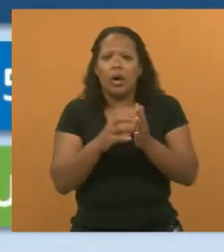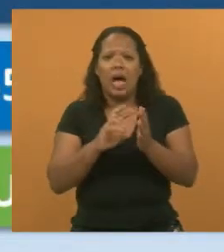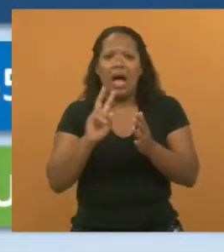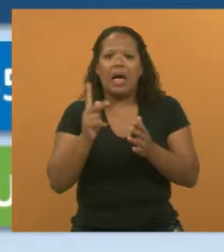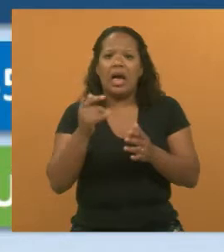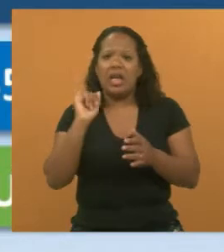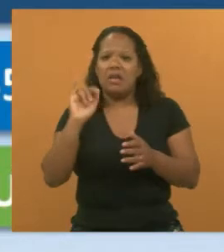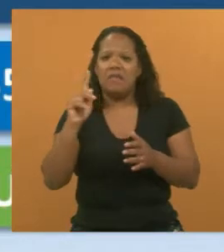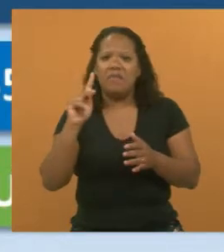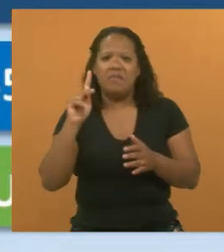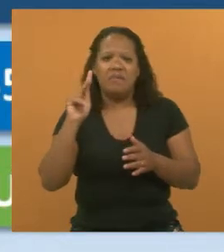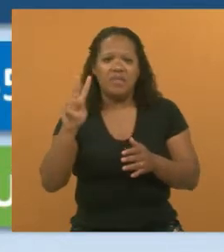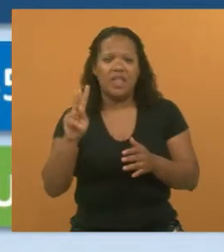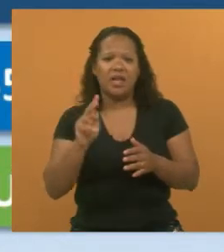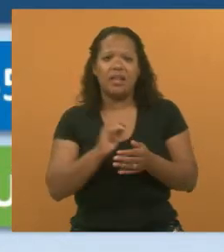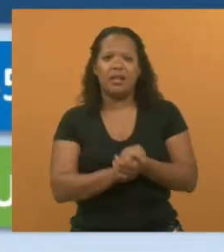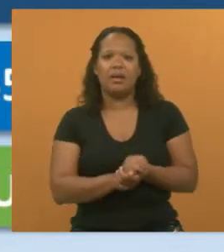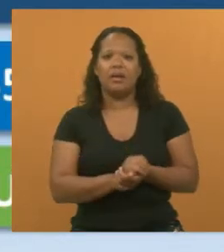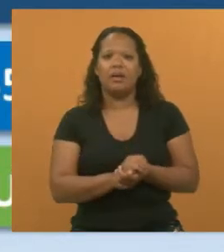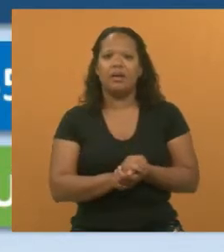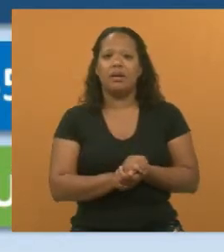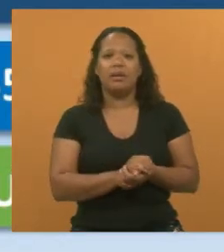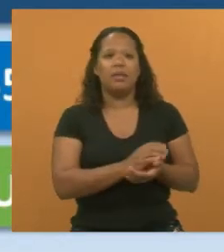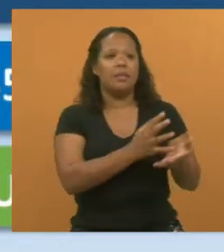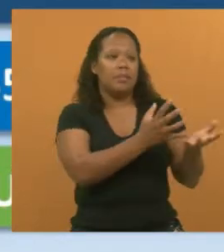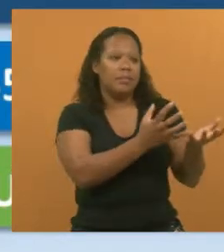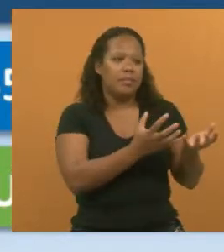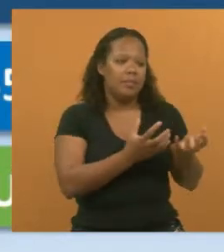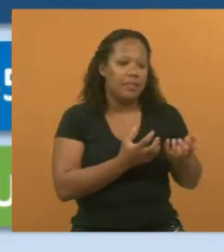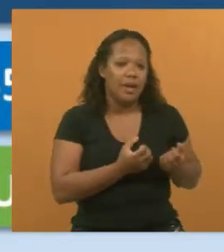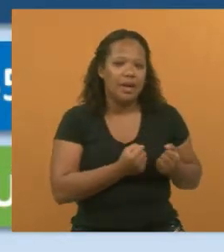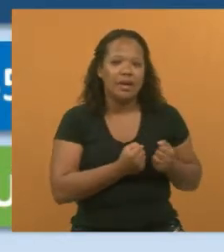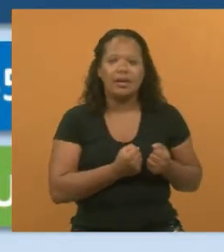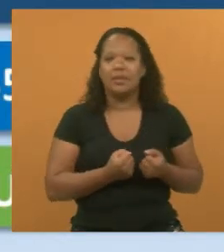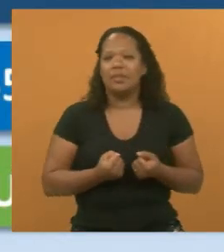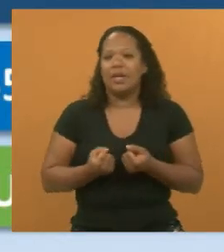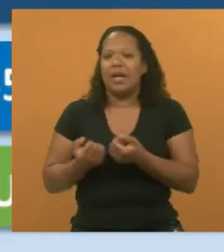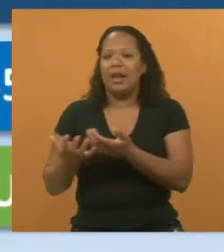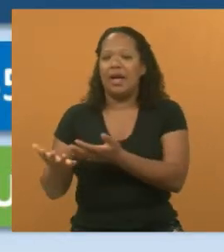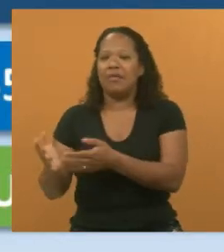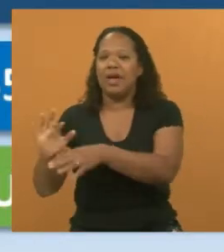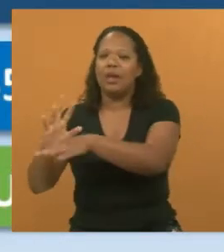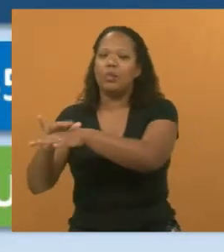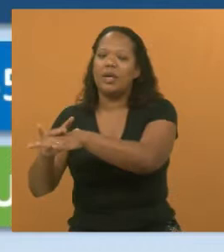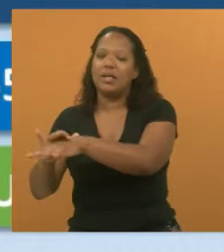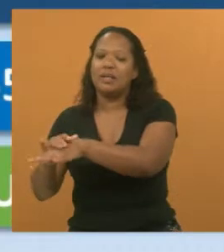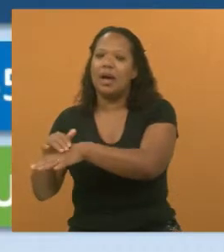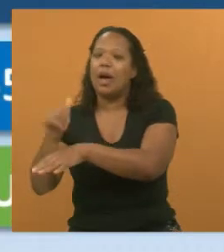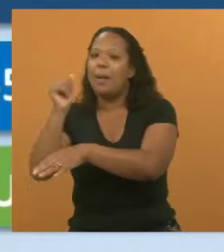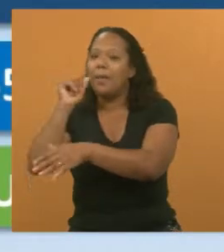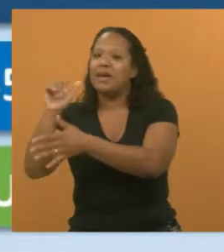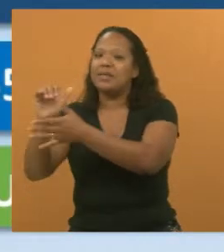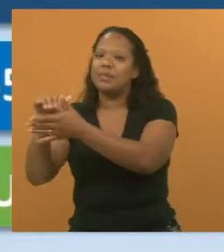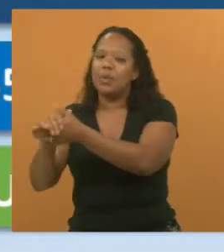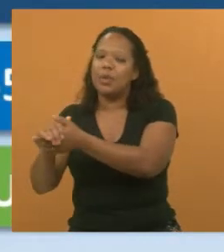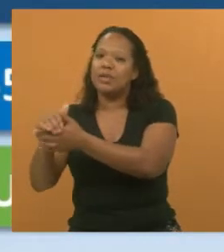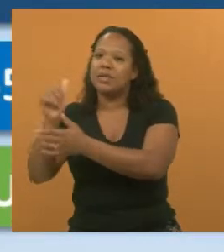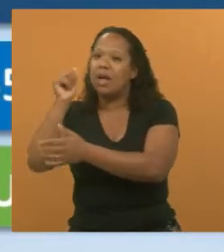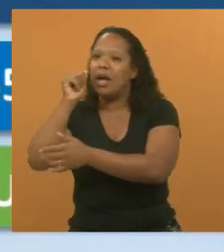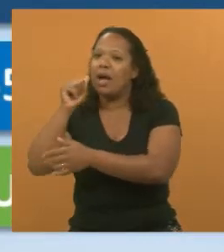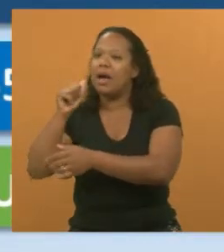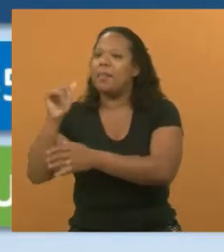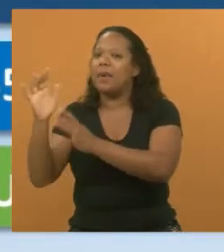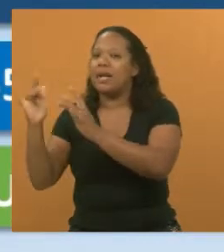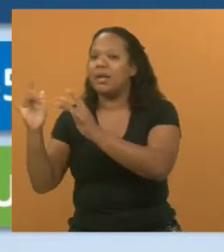sífilis, leva para a sua esposa, leva para a sua namorada a doença, e afeta o seu filho